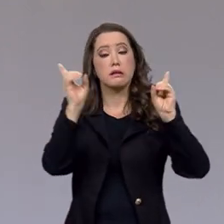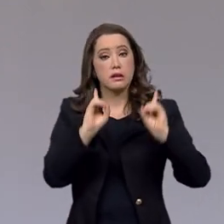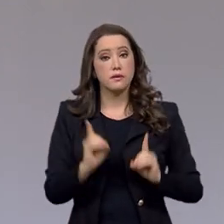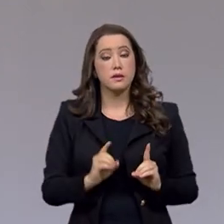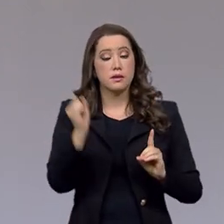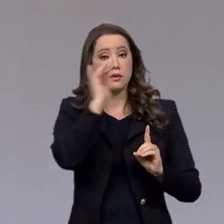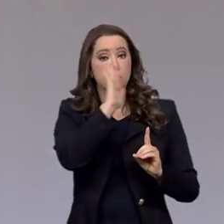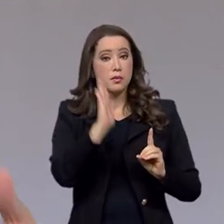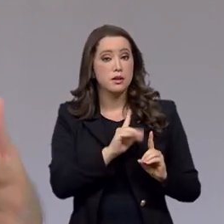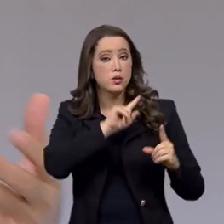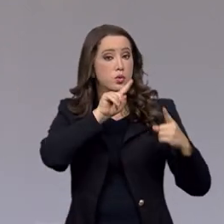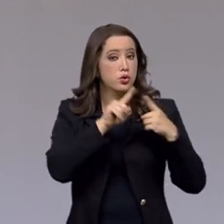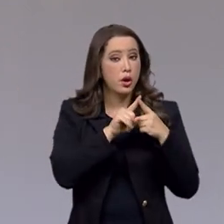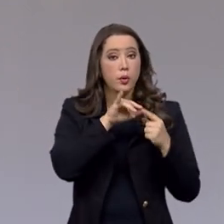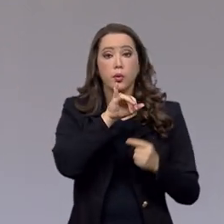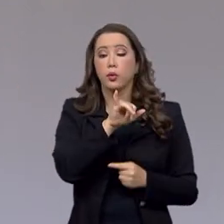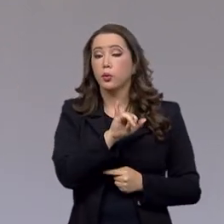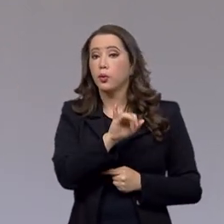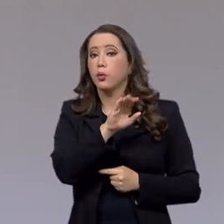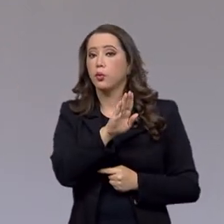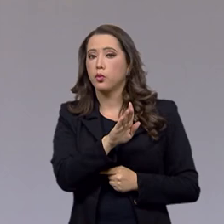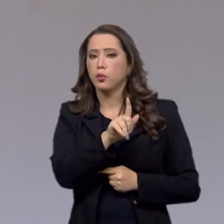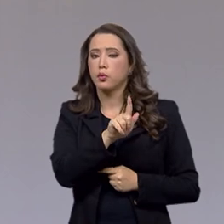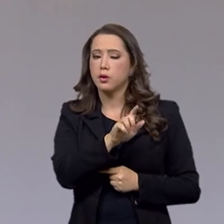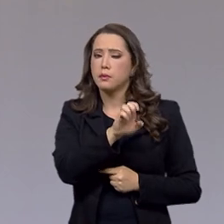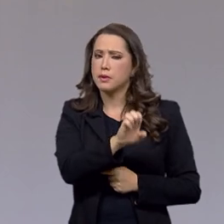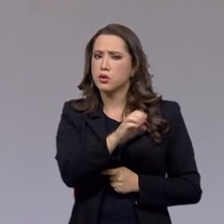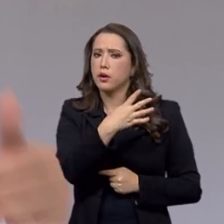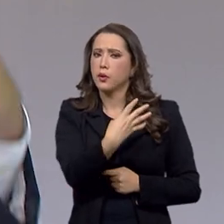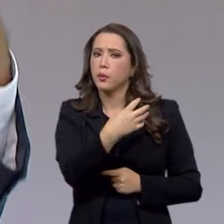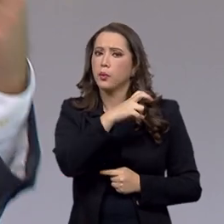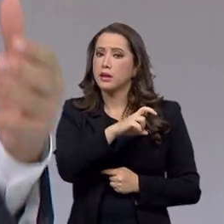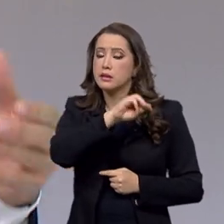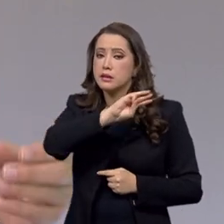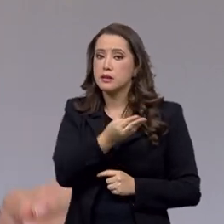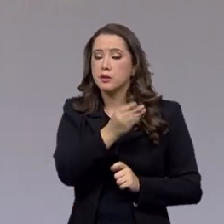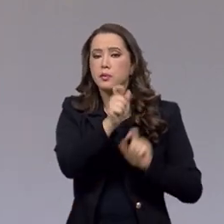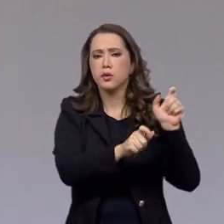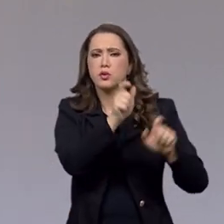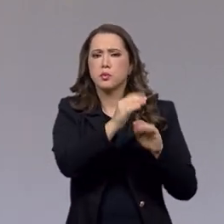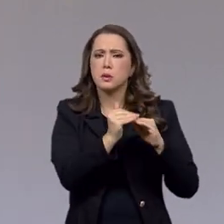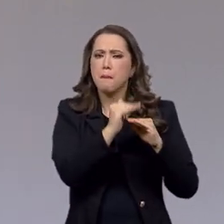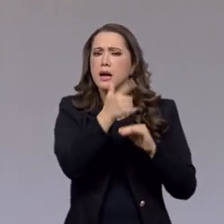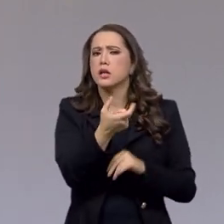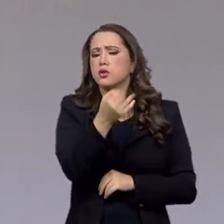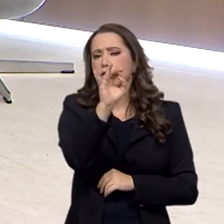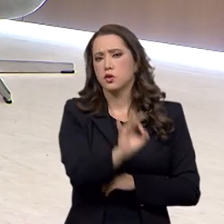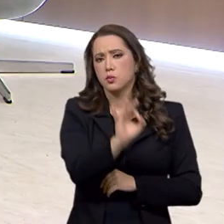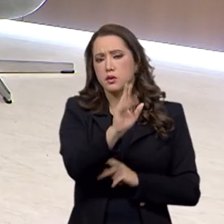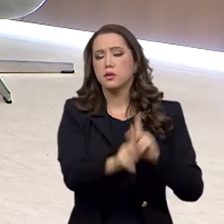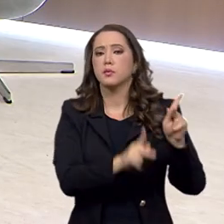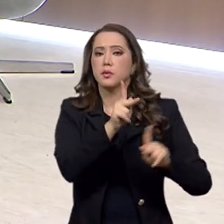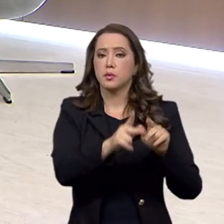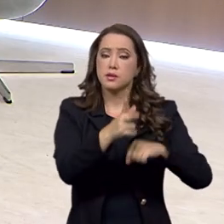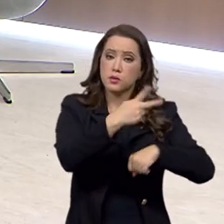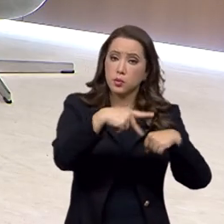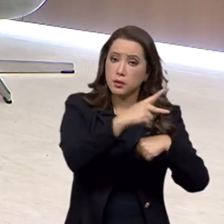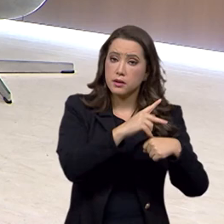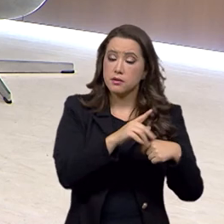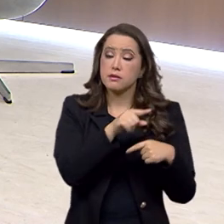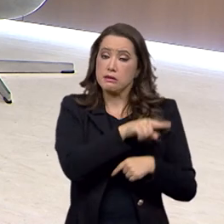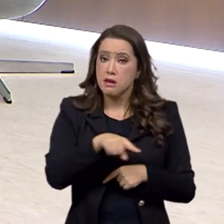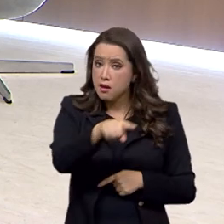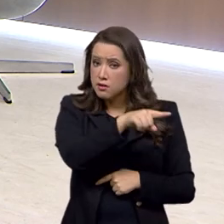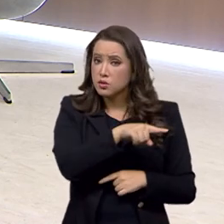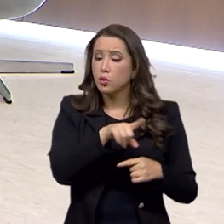Brasil, segundo o IBGE, 45 milhões de pessoas, pouco mais de 20% da população do país e elas também